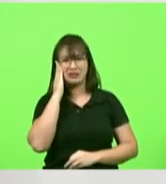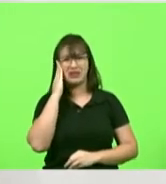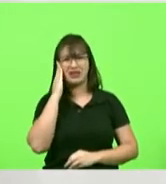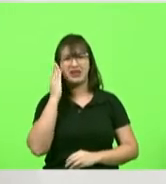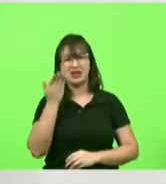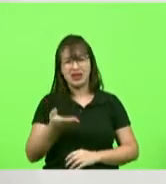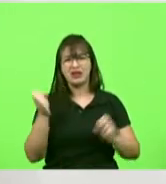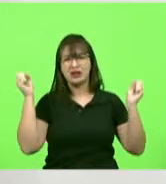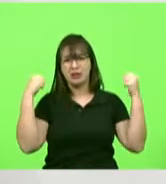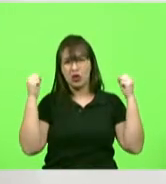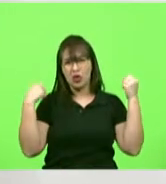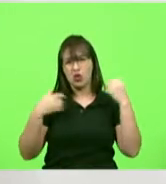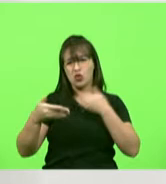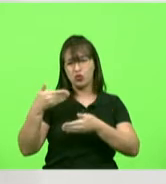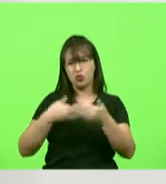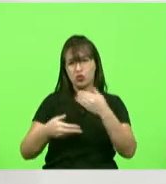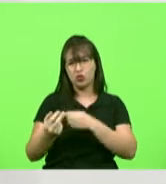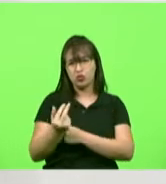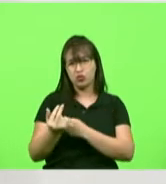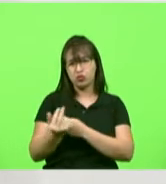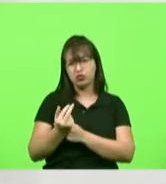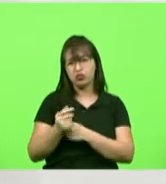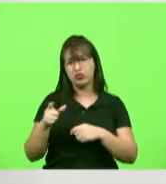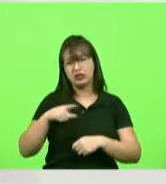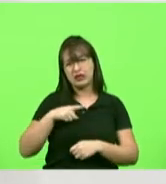um papel mais importante nessa